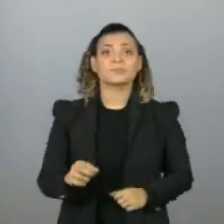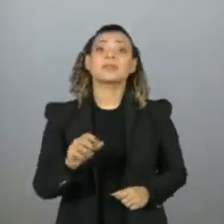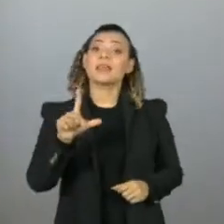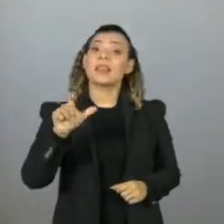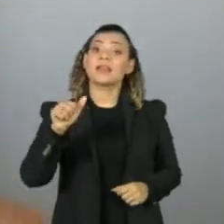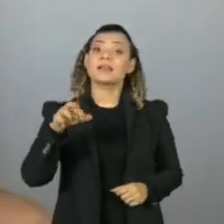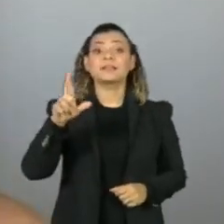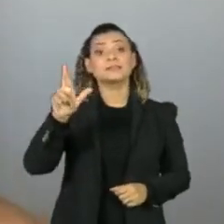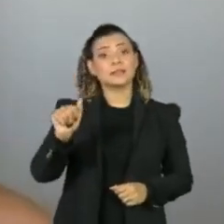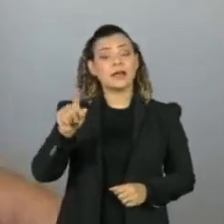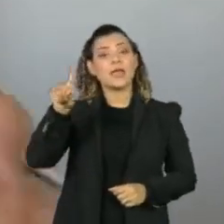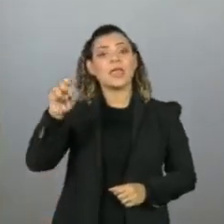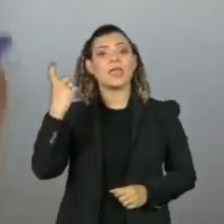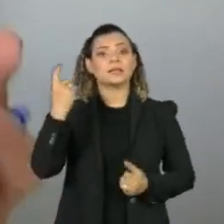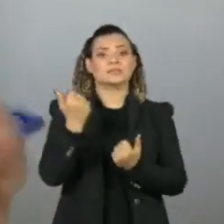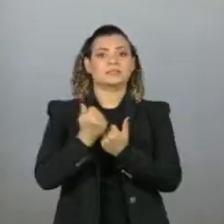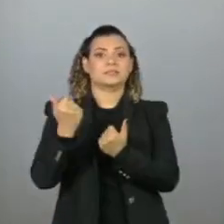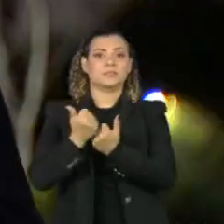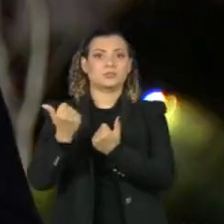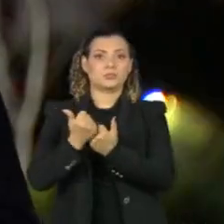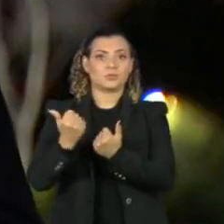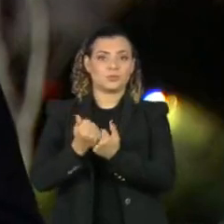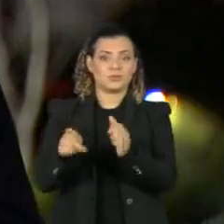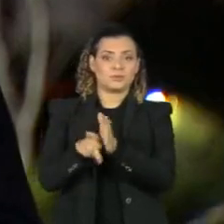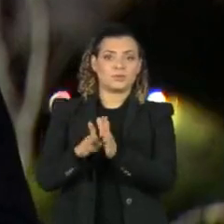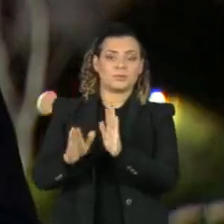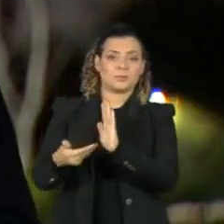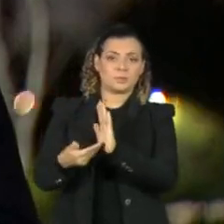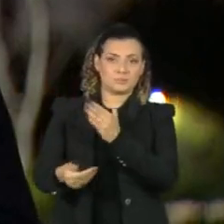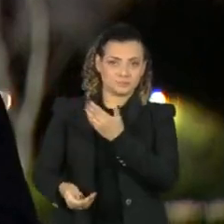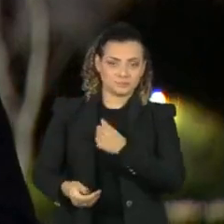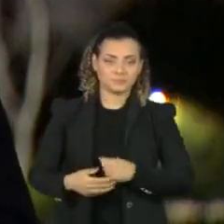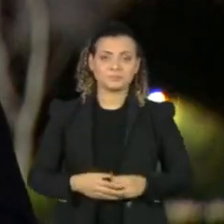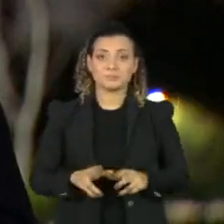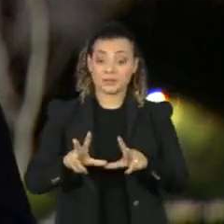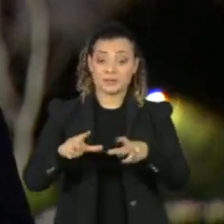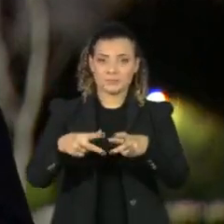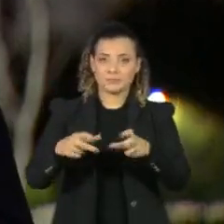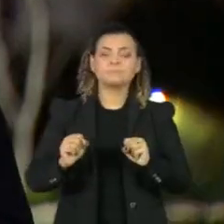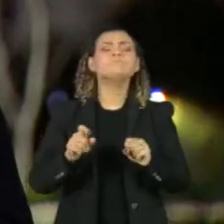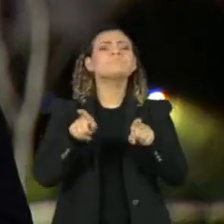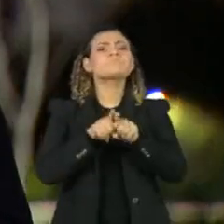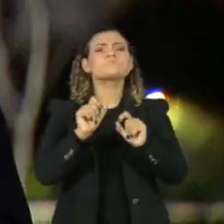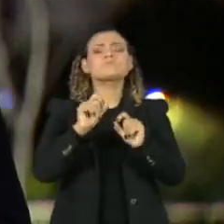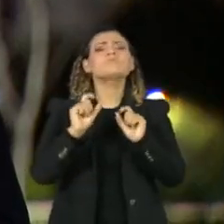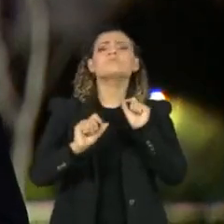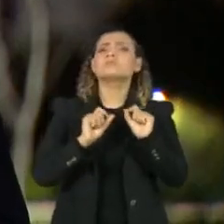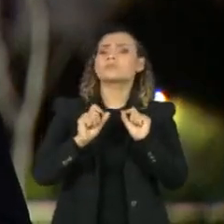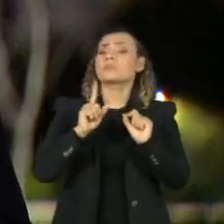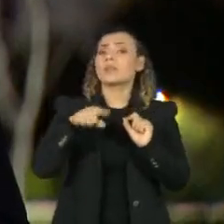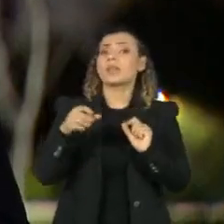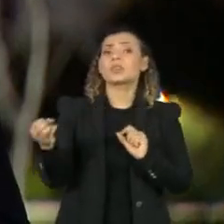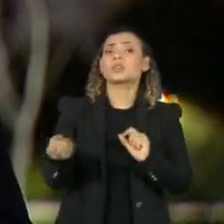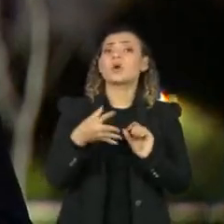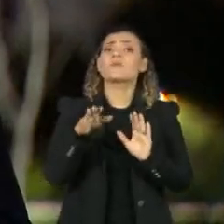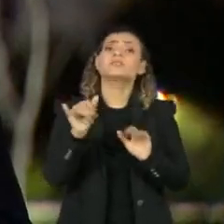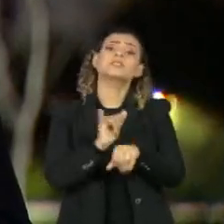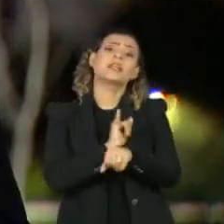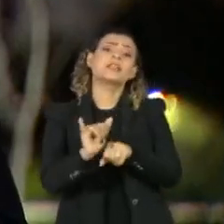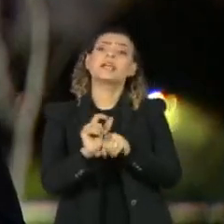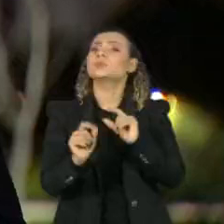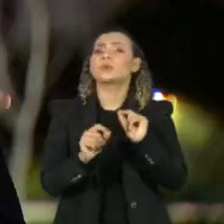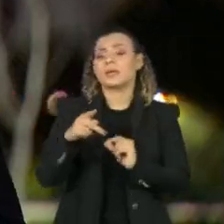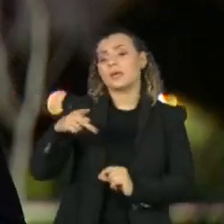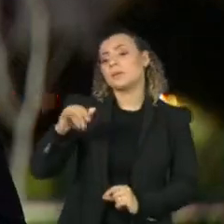Guedes, ex-assessora de Janones na Câmara. Os recursos foram transferidos por meio de uma nova modalidade, chamada de